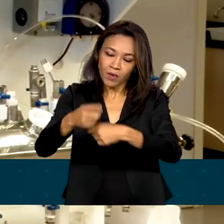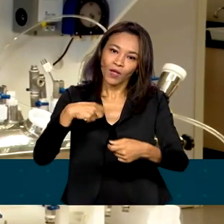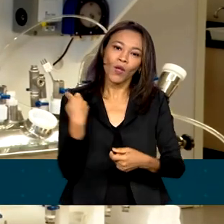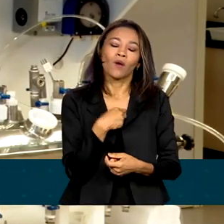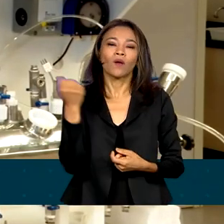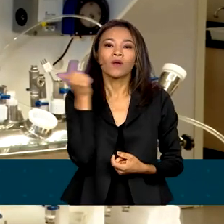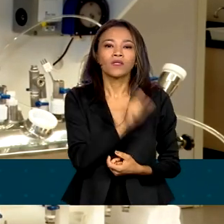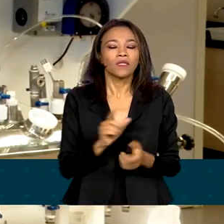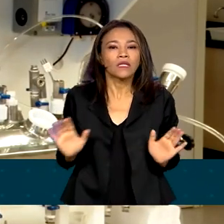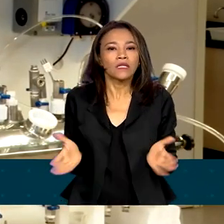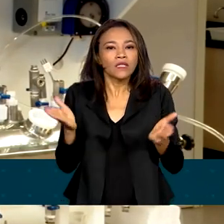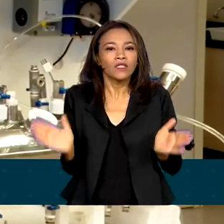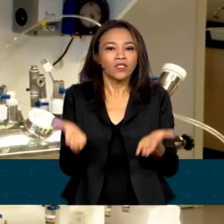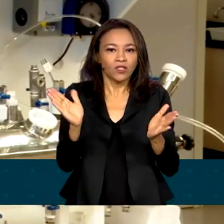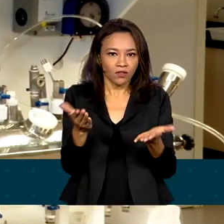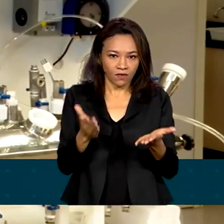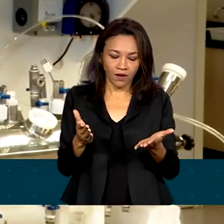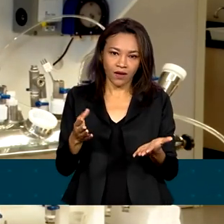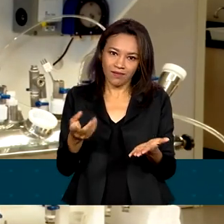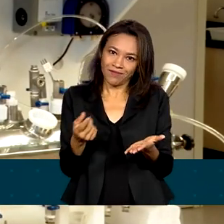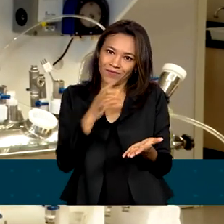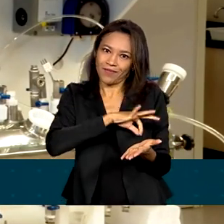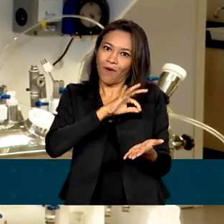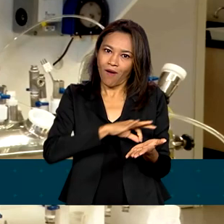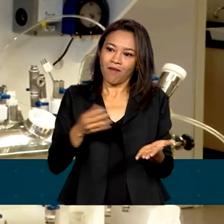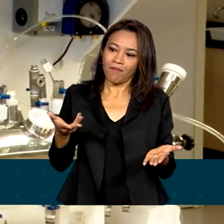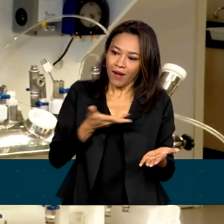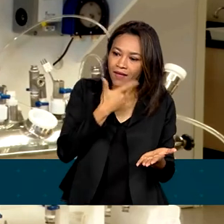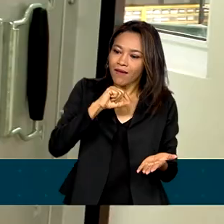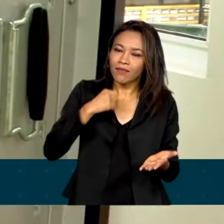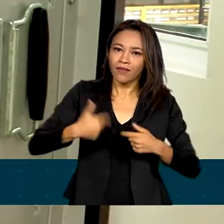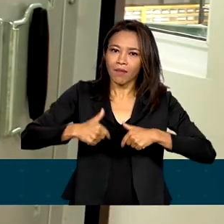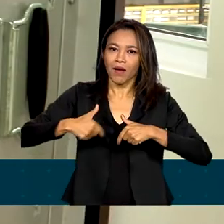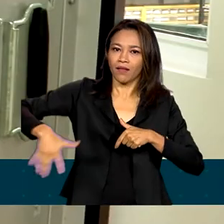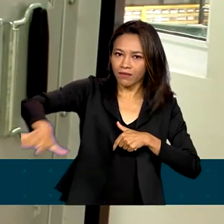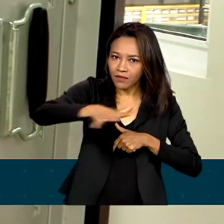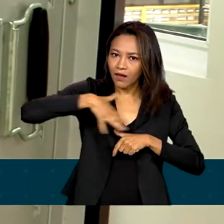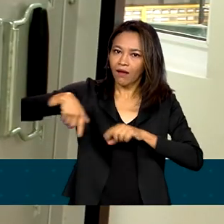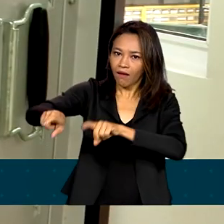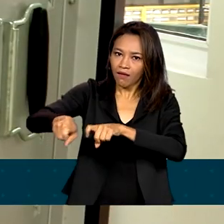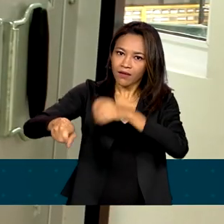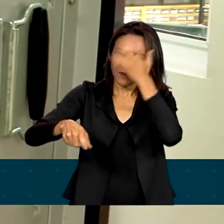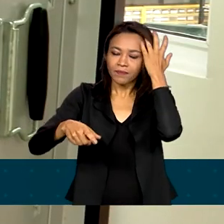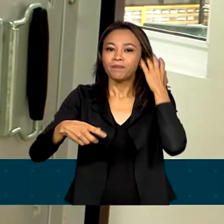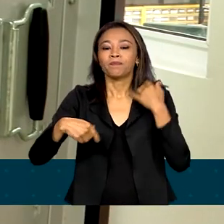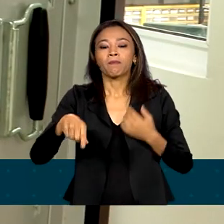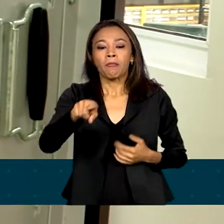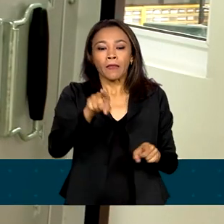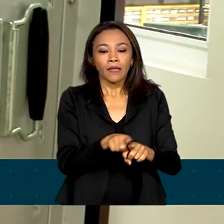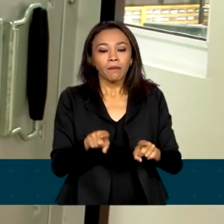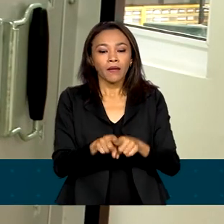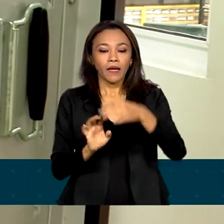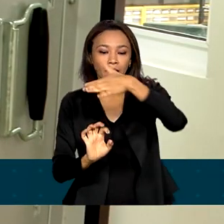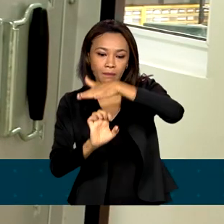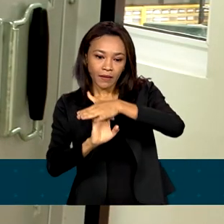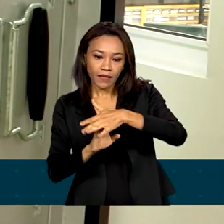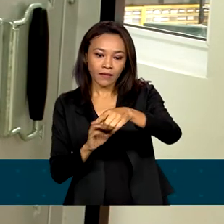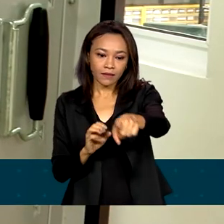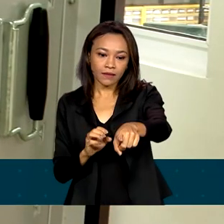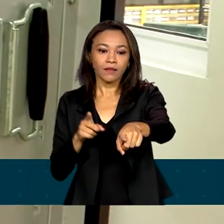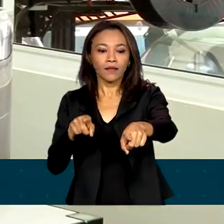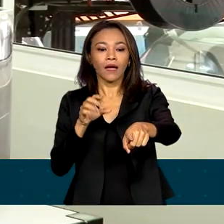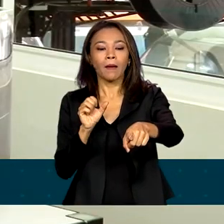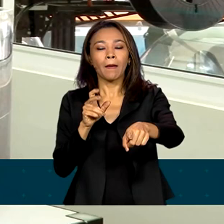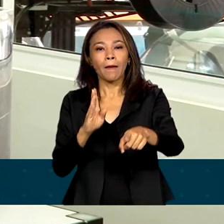incentivar a geração de renda para esses produtores rurais. Itaipu também está investindo na produção de baterias de